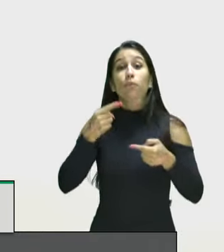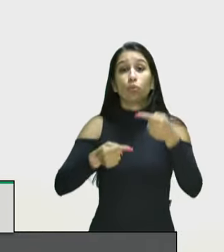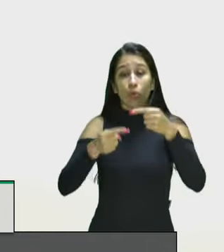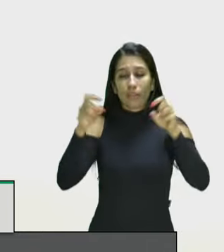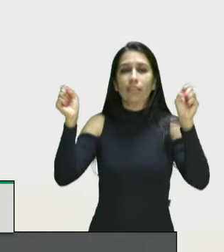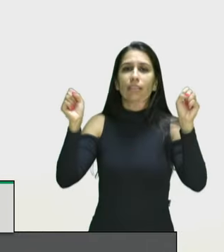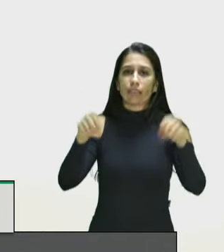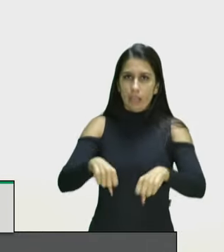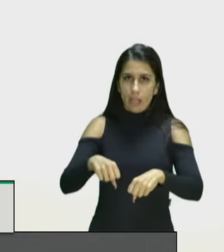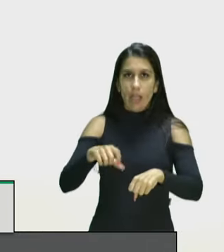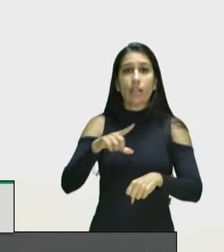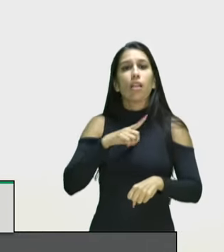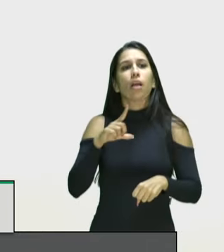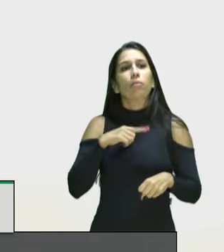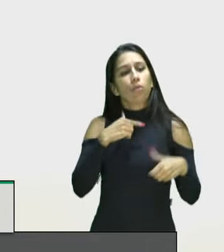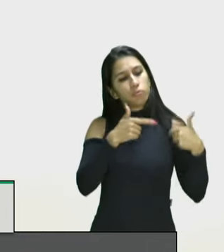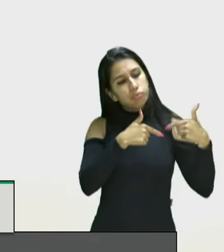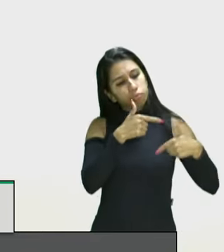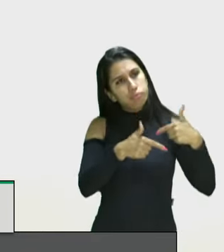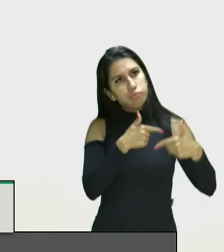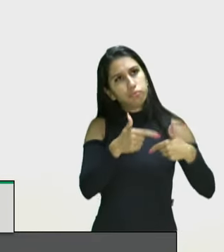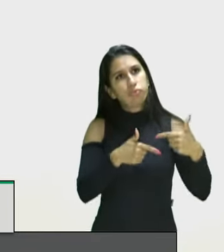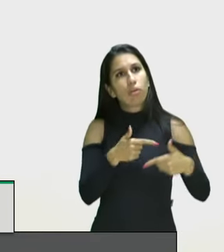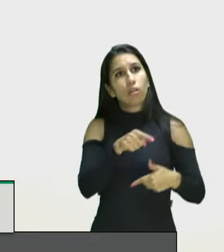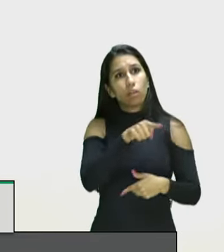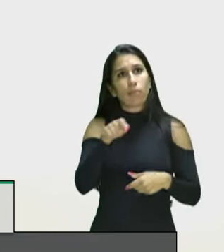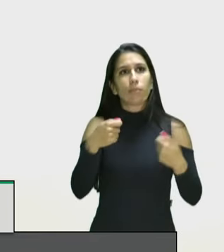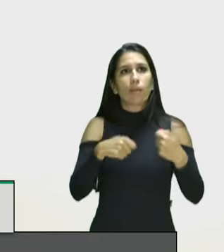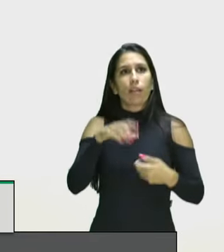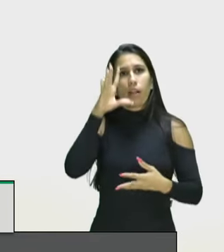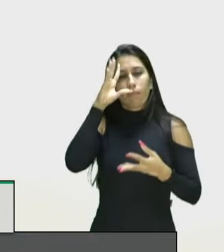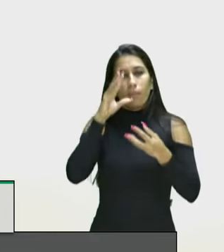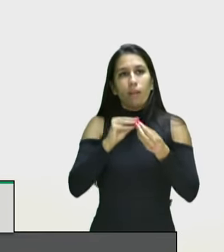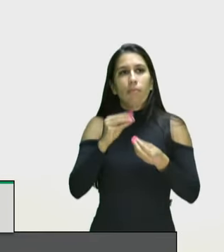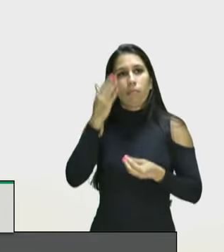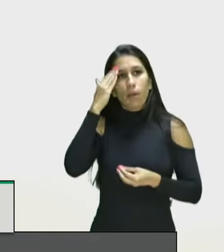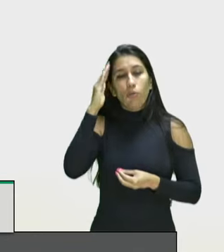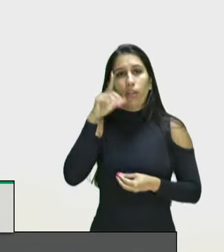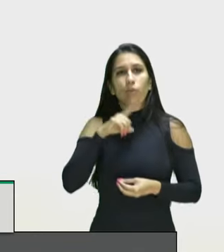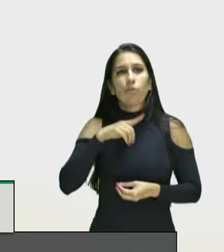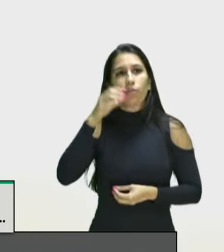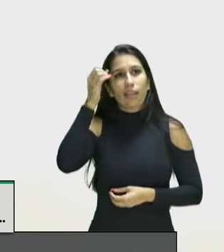o que feito um grande trabalho e temos que conhecer a verdade porque essa verdade vai libertar vocês